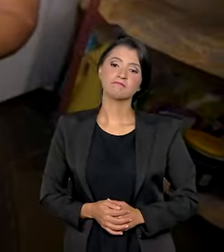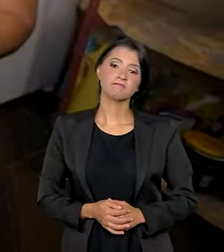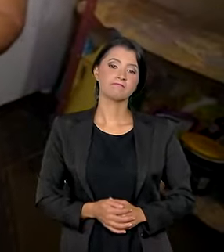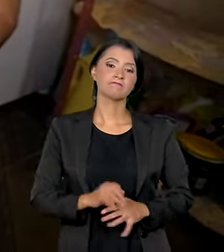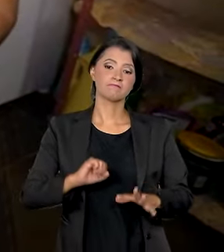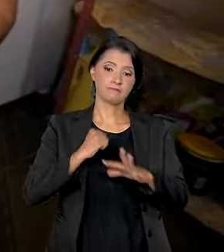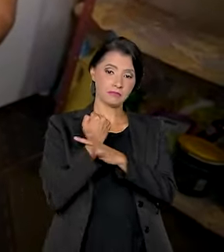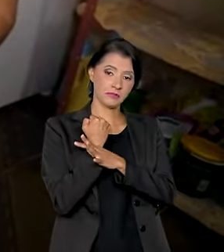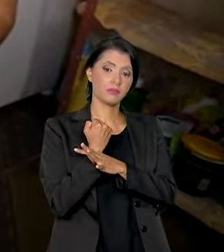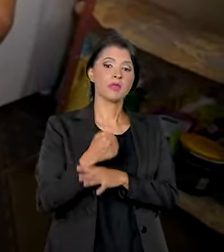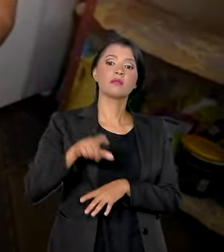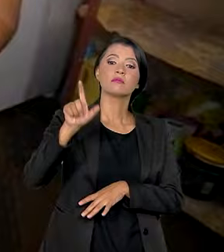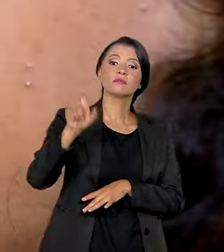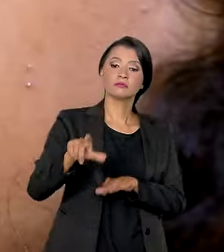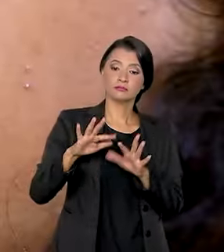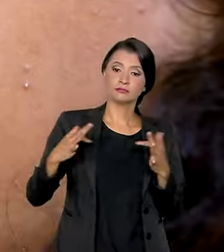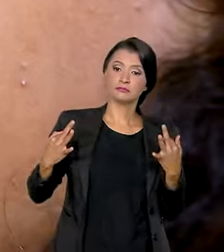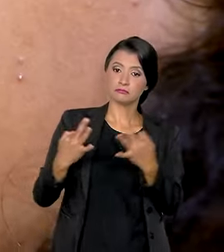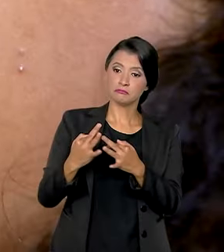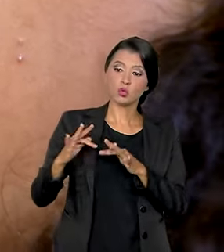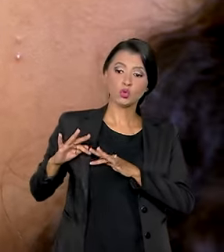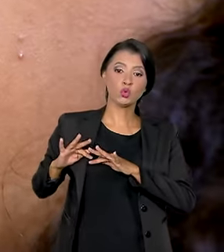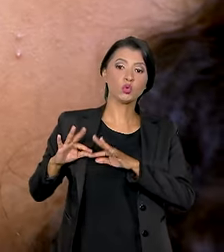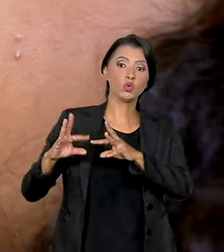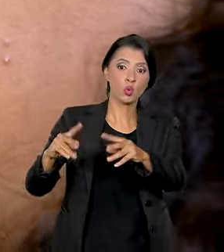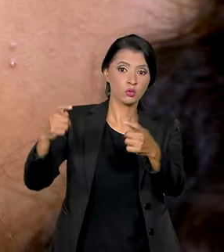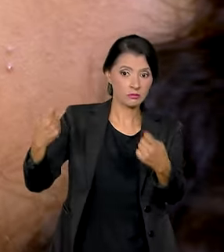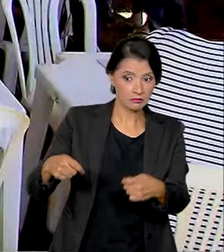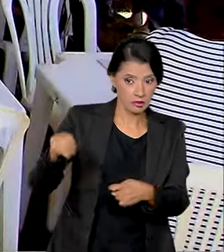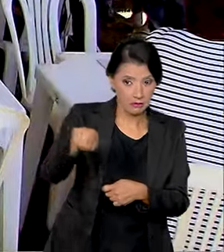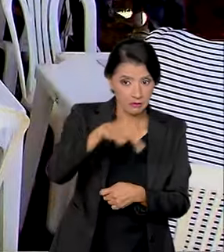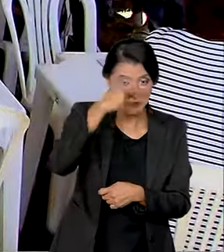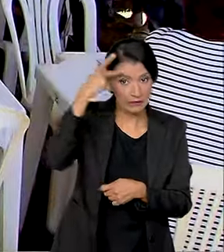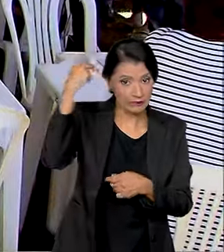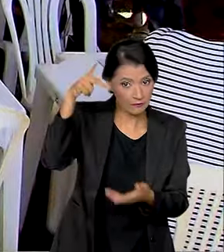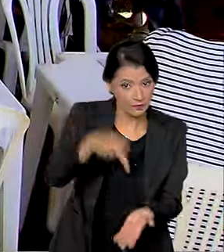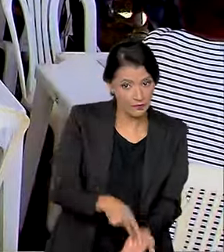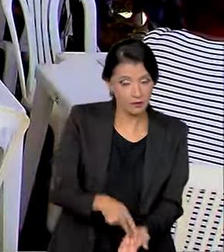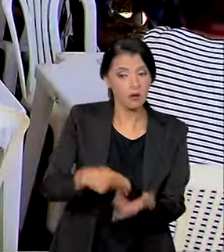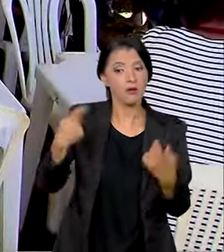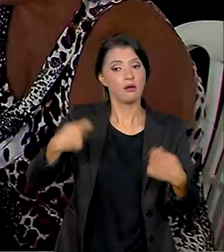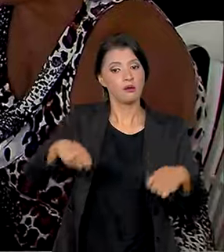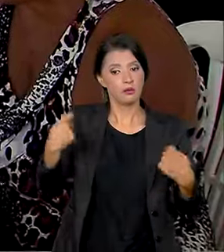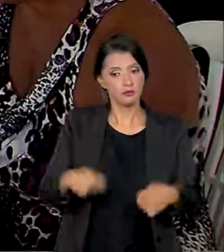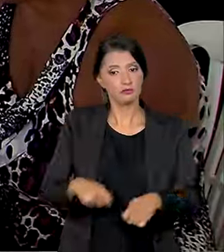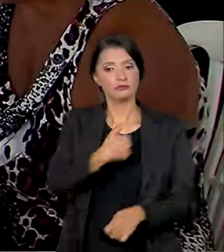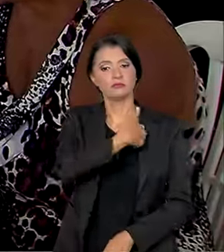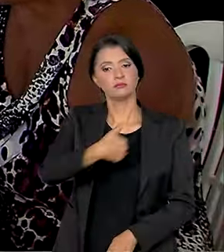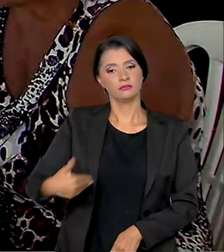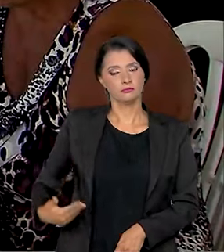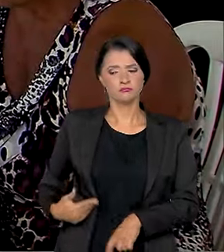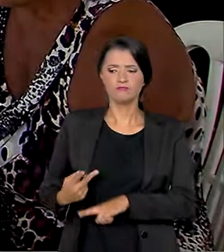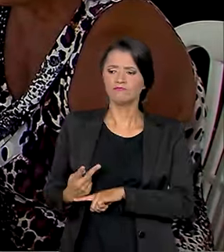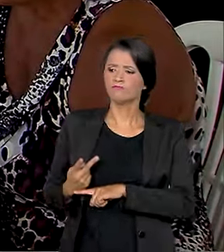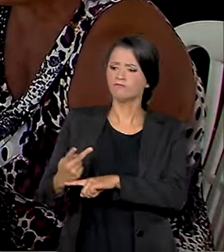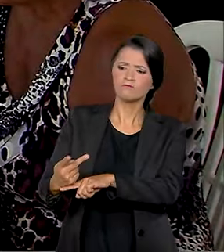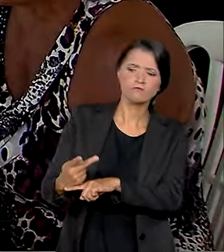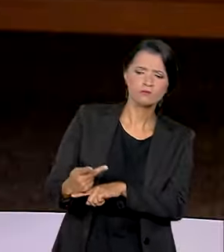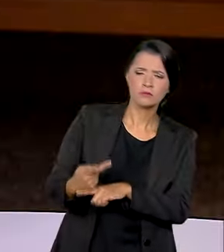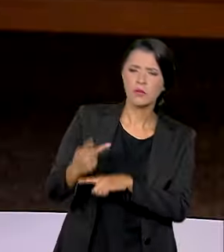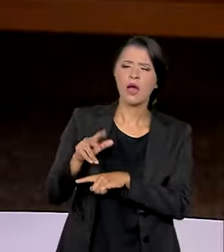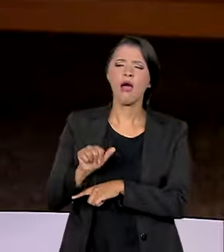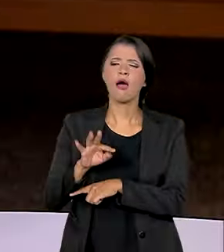E para garantir que o Bolsa Família chegaria a quem realmente precisa, o governo começou uma busca